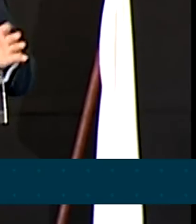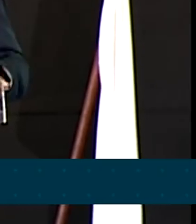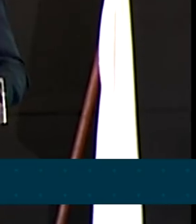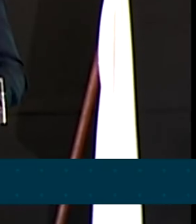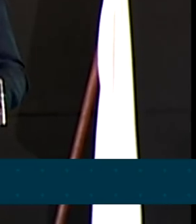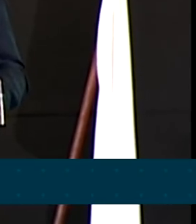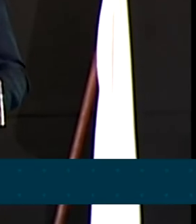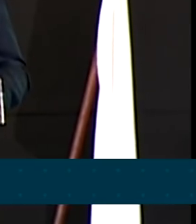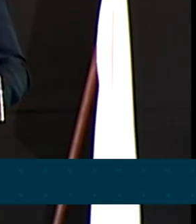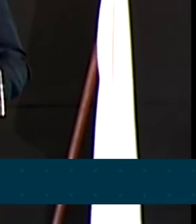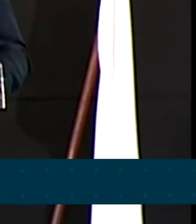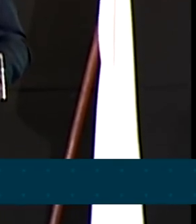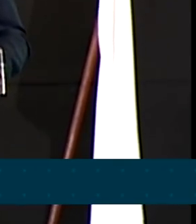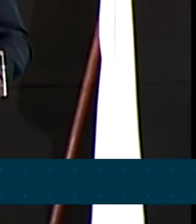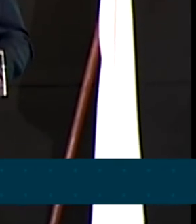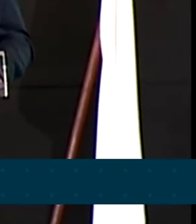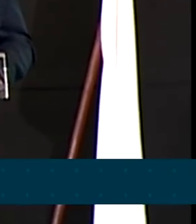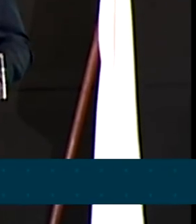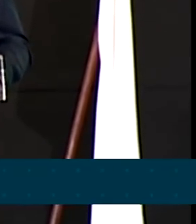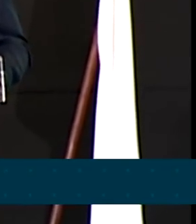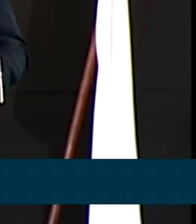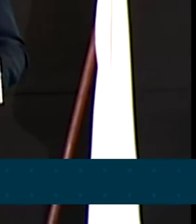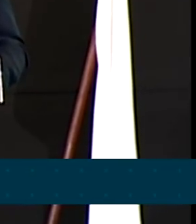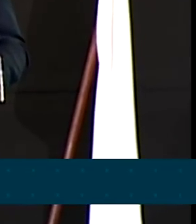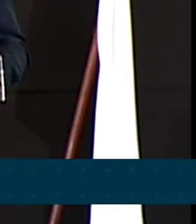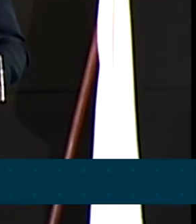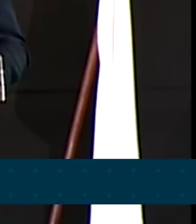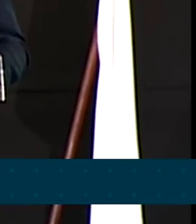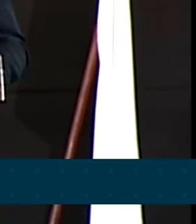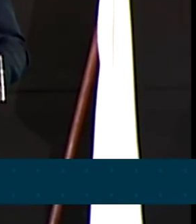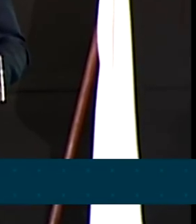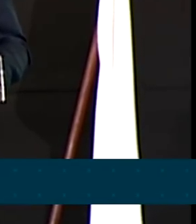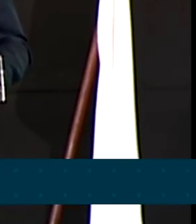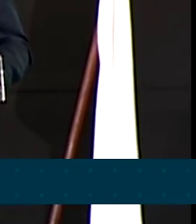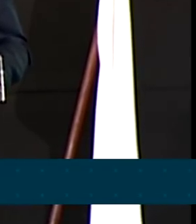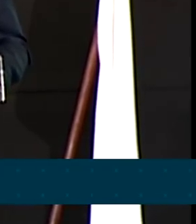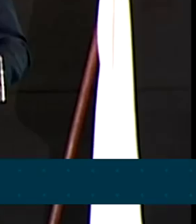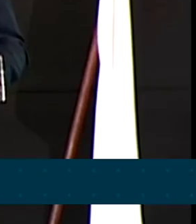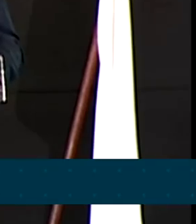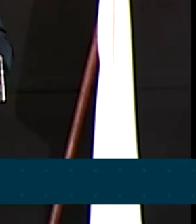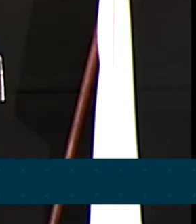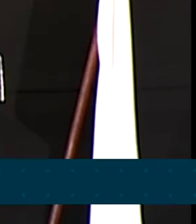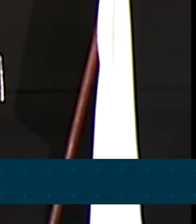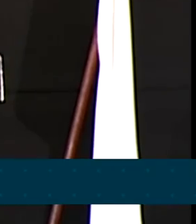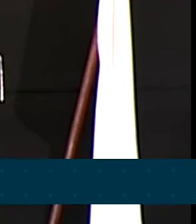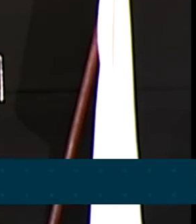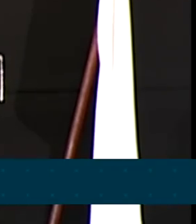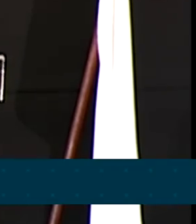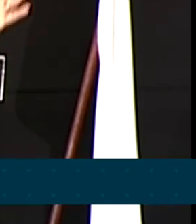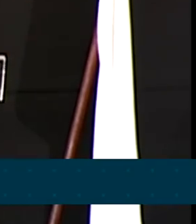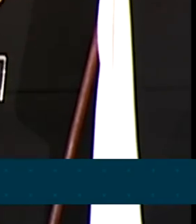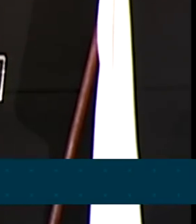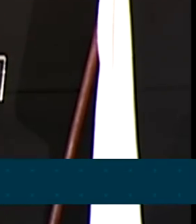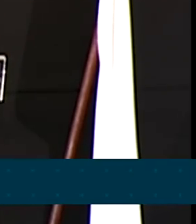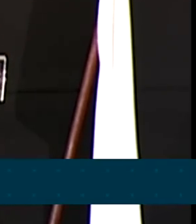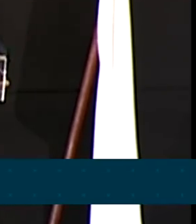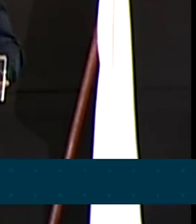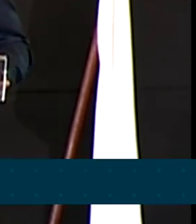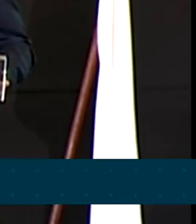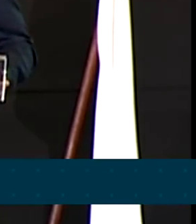e da Justiça, que existiam vocês. Então nós nos empenhamos junto à economia, o que não é fácil.